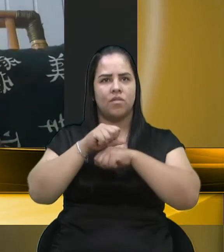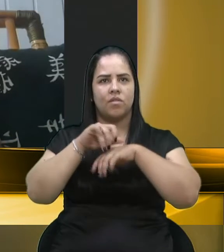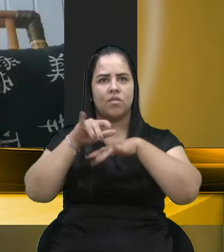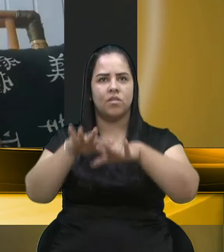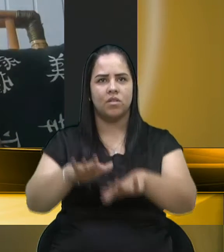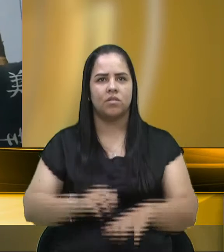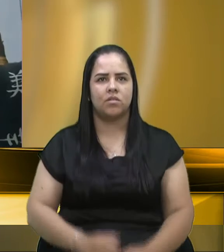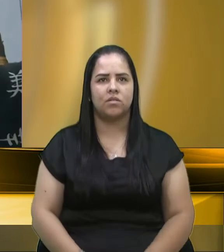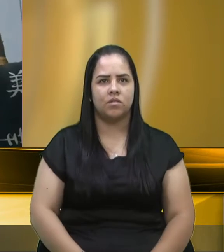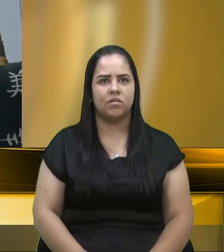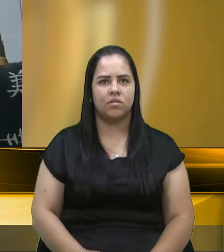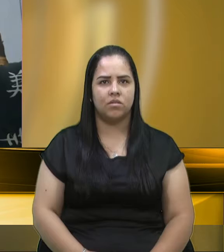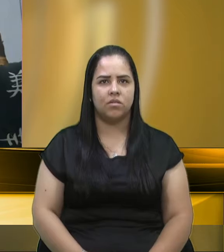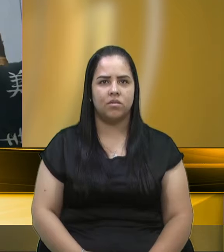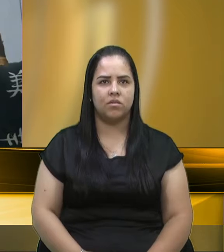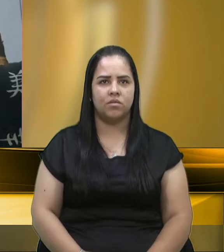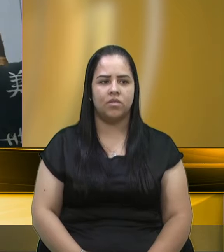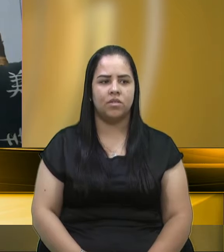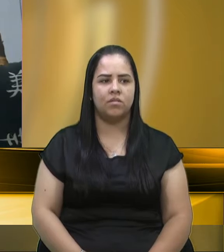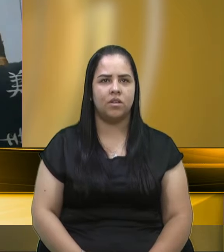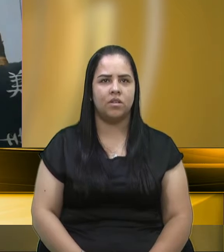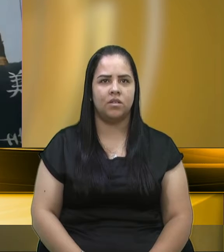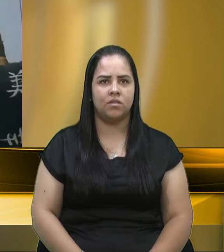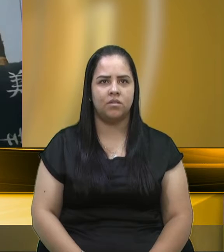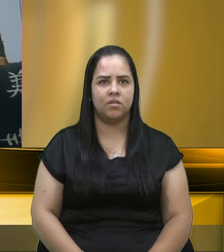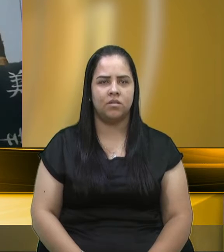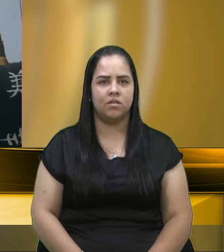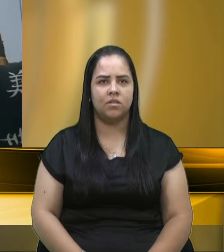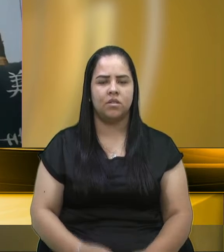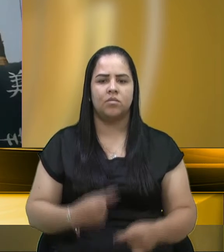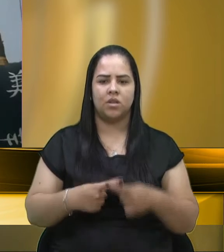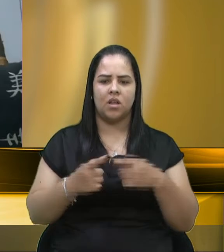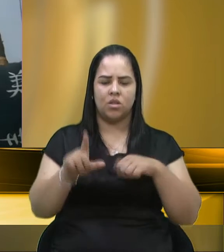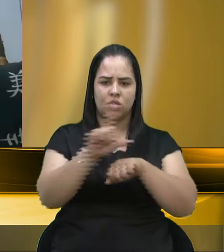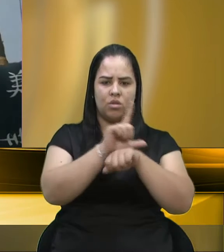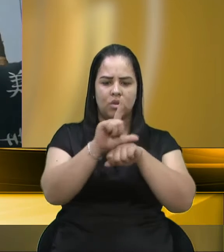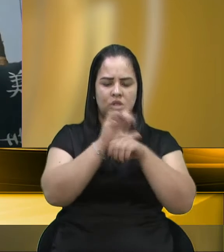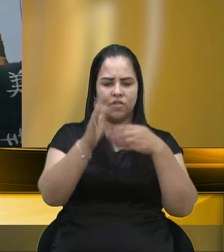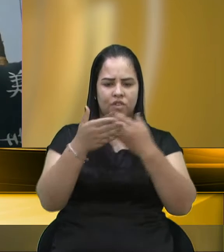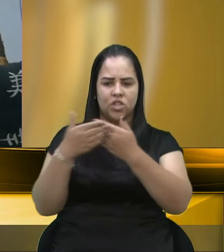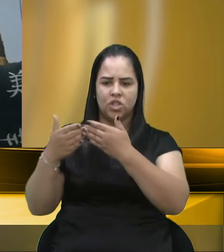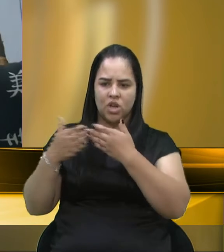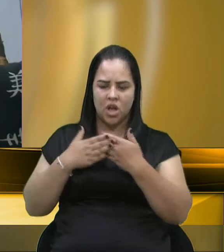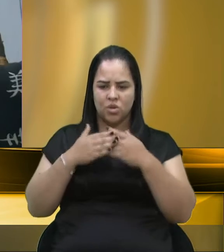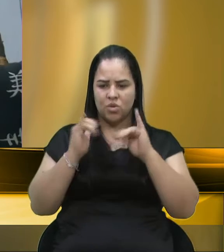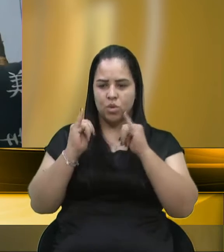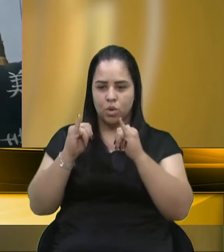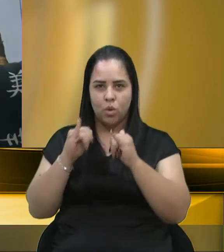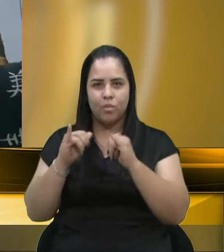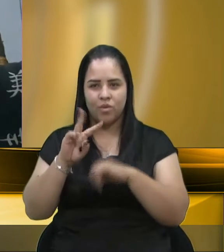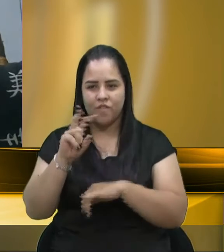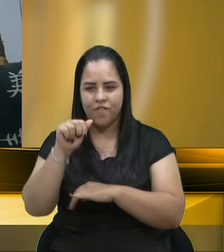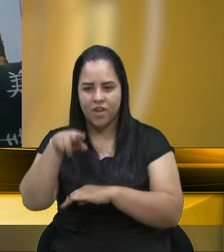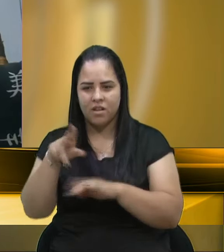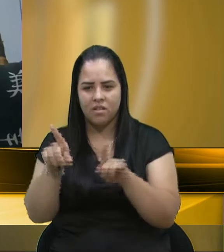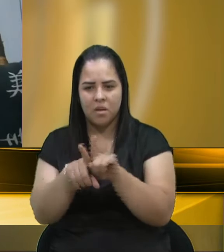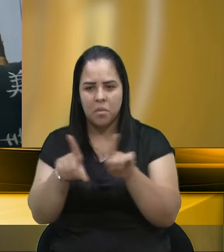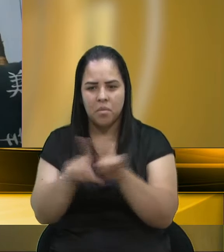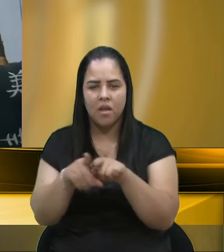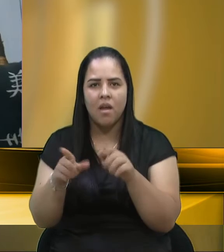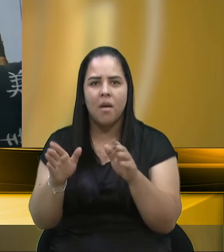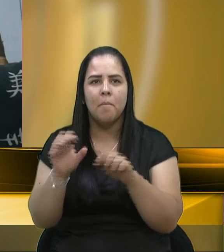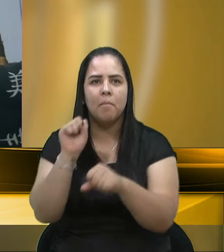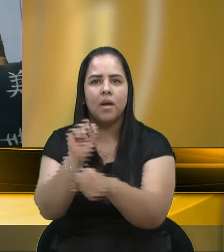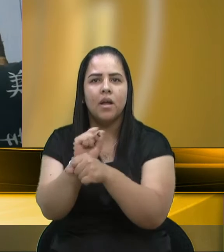atingindo muita gente. Eu começo fechando as vans, como você defende também parada e me deixa